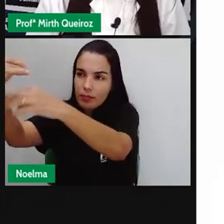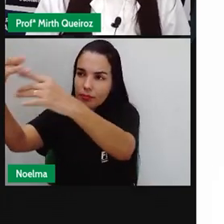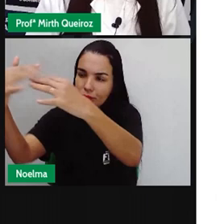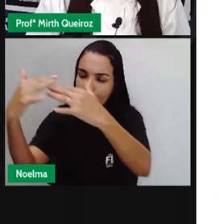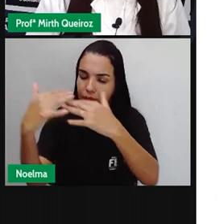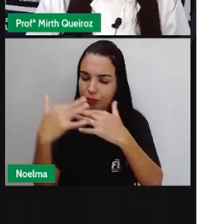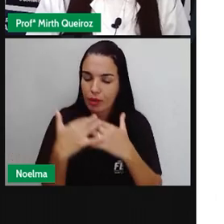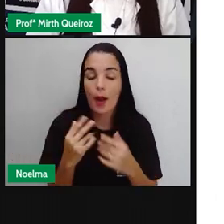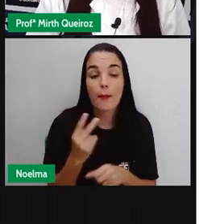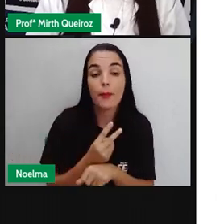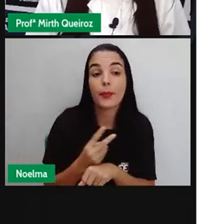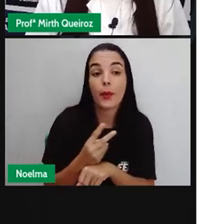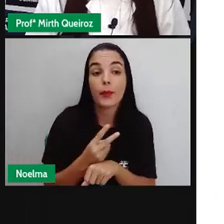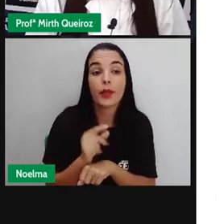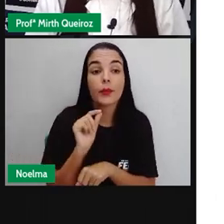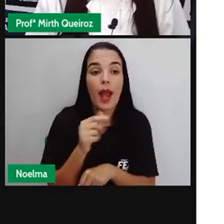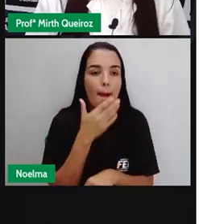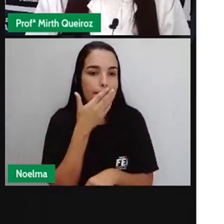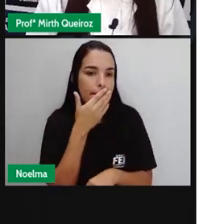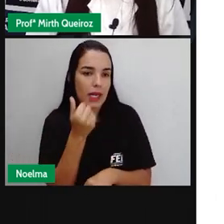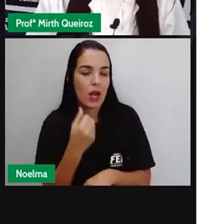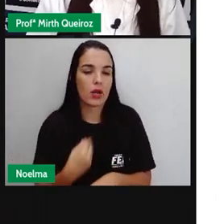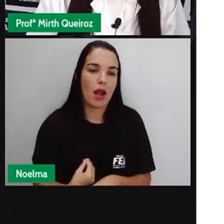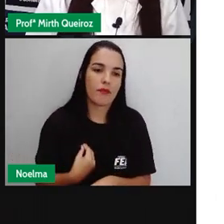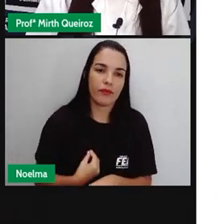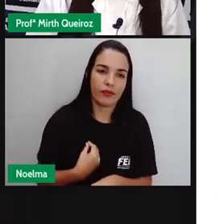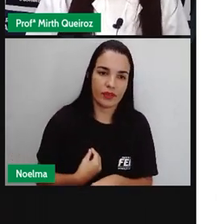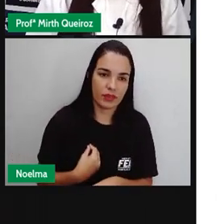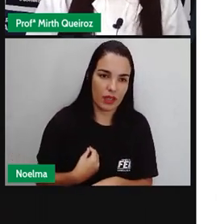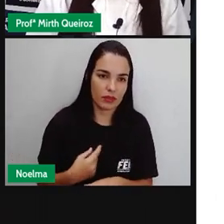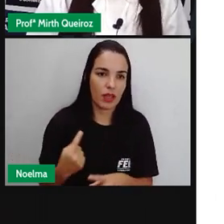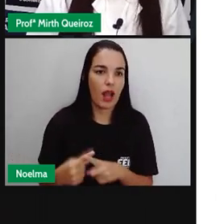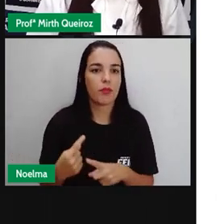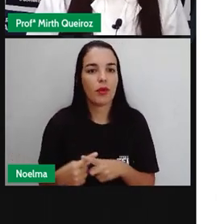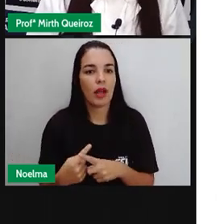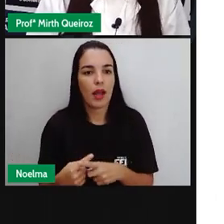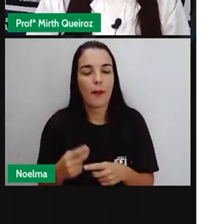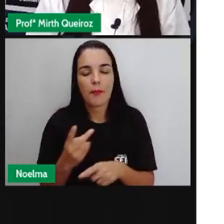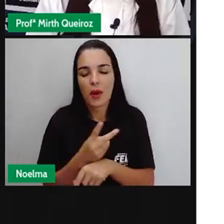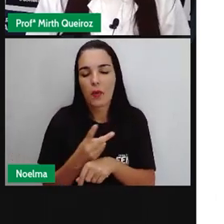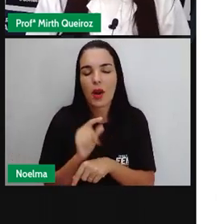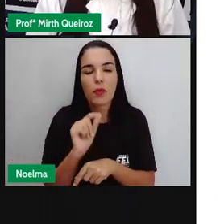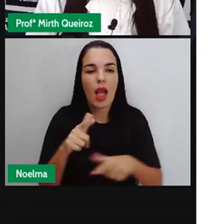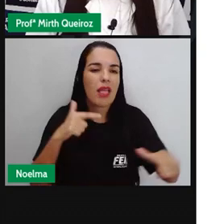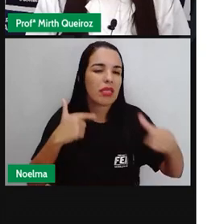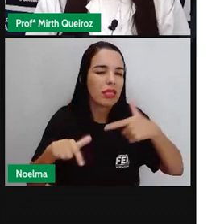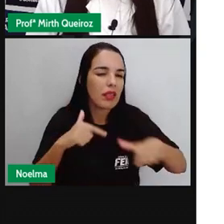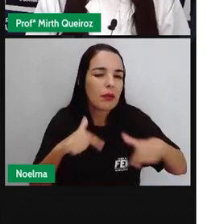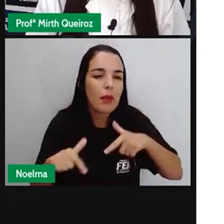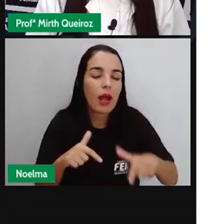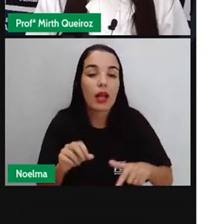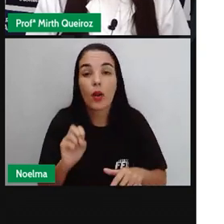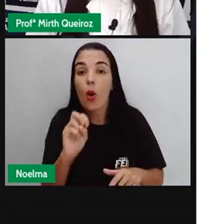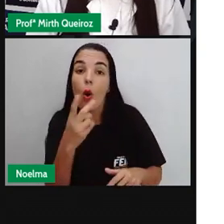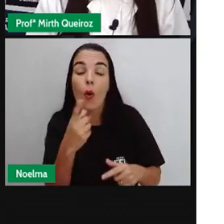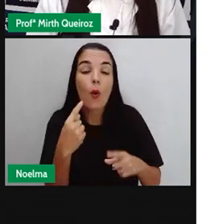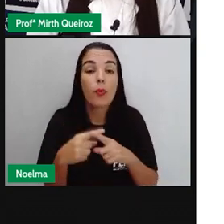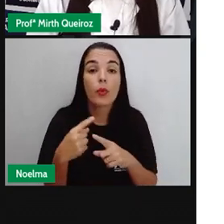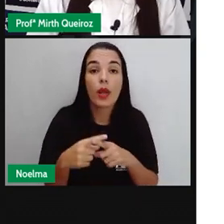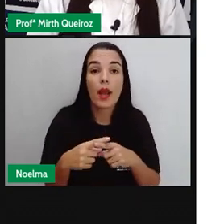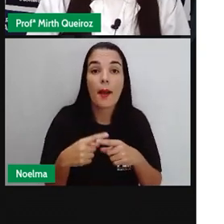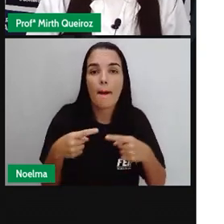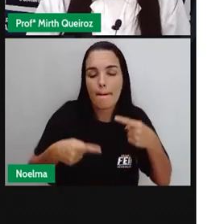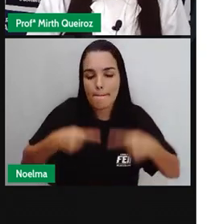país, à procura de melhora de vida. Geralmente, eles vêm à procura de emprego, ou eles vêm por conta de questões